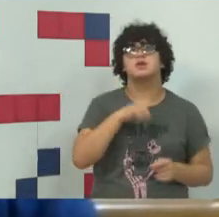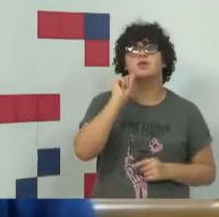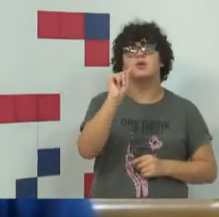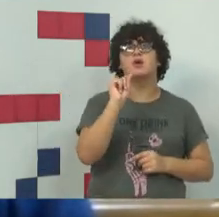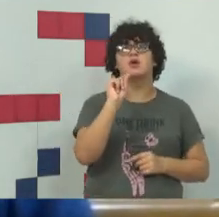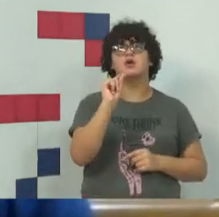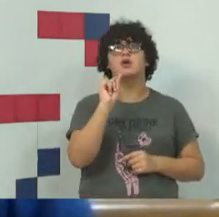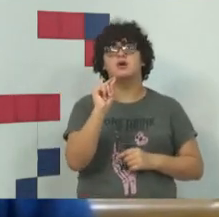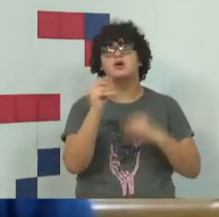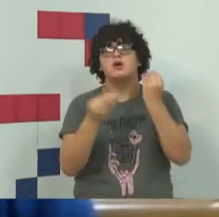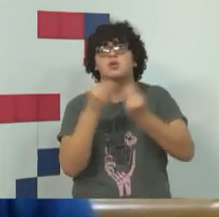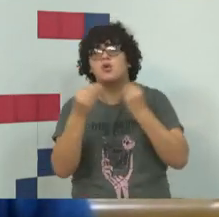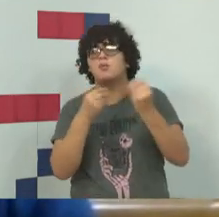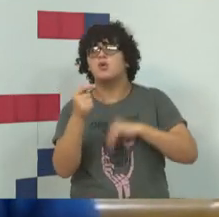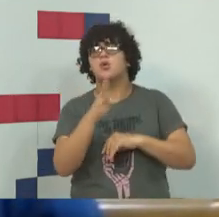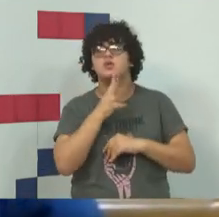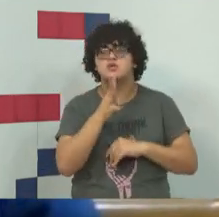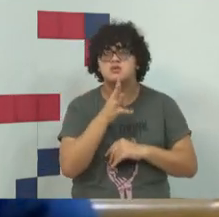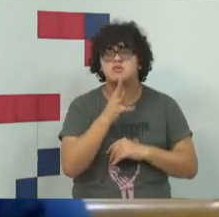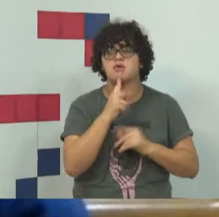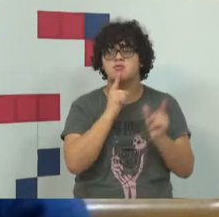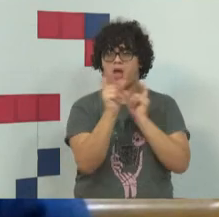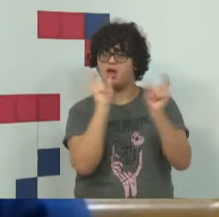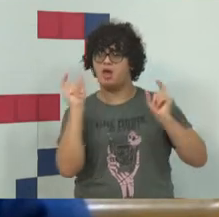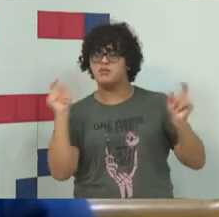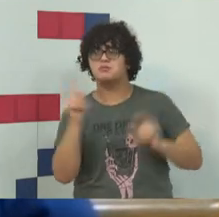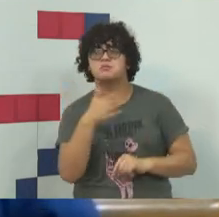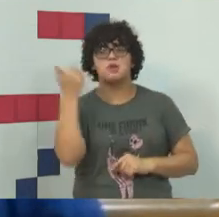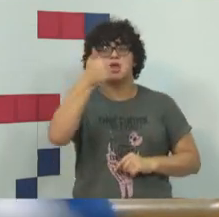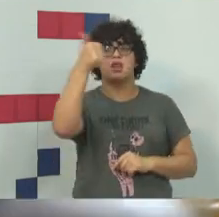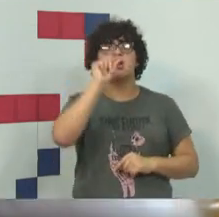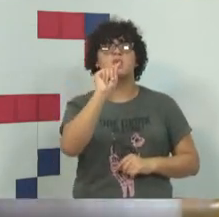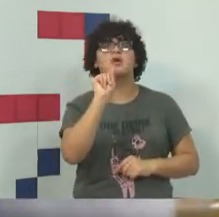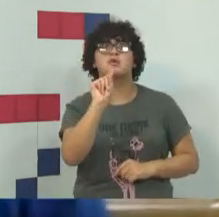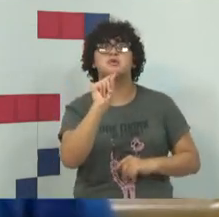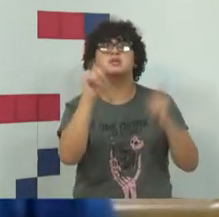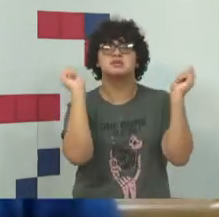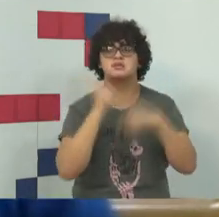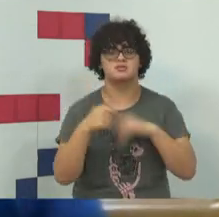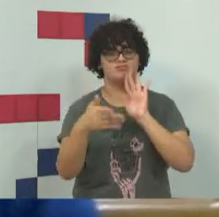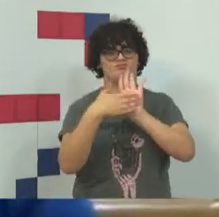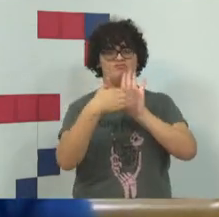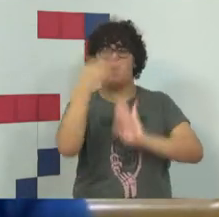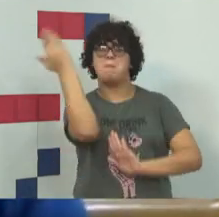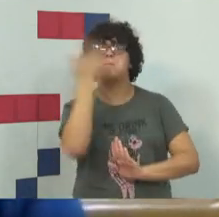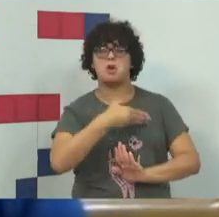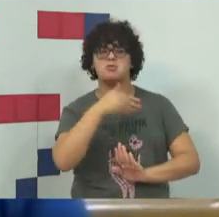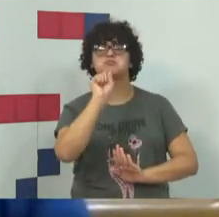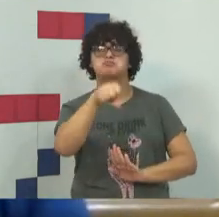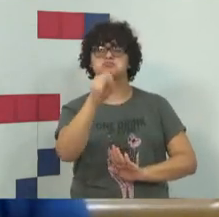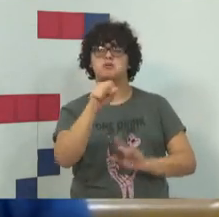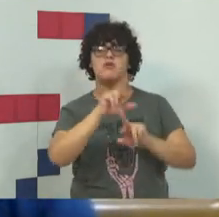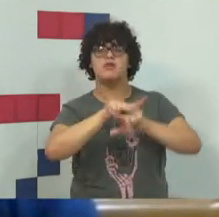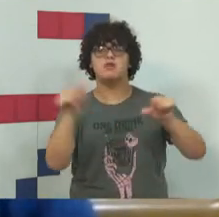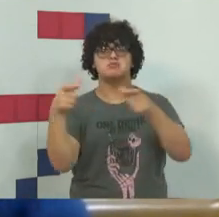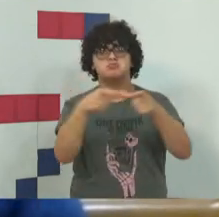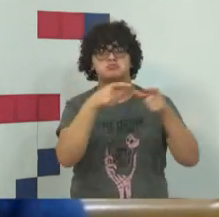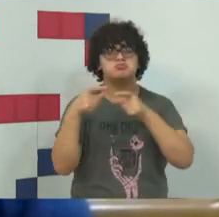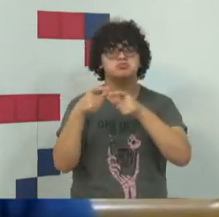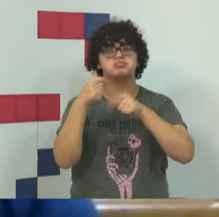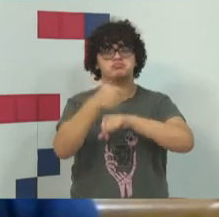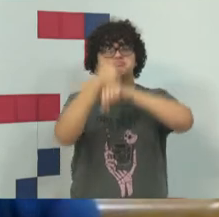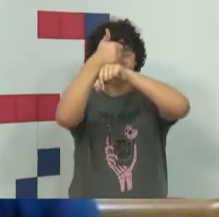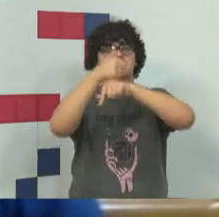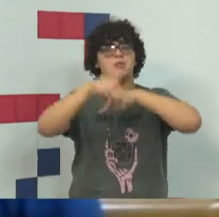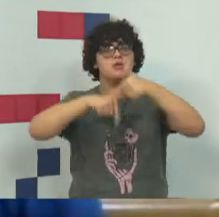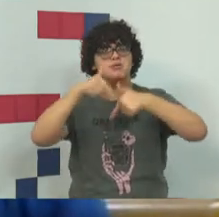um conhecimento, vamos dizer assim, comprovado em determinadas áreas, seja nas